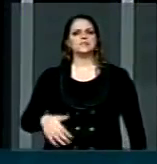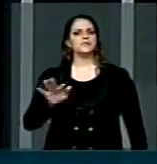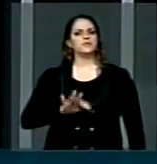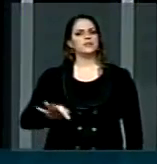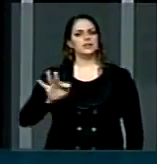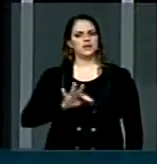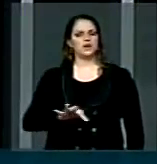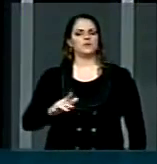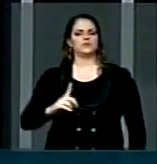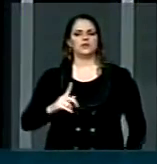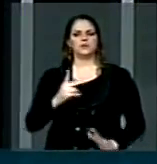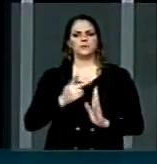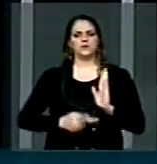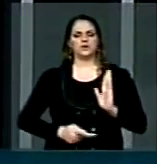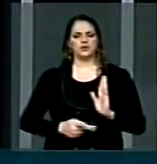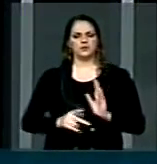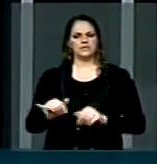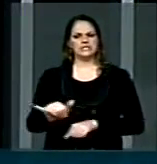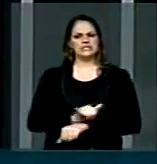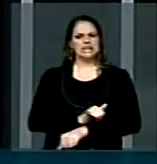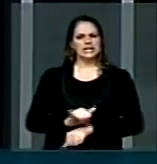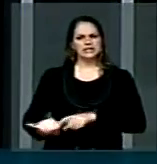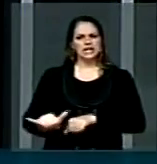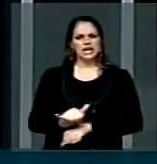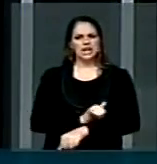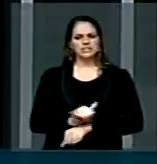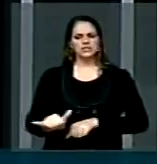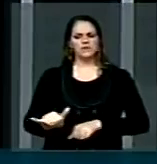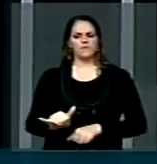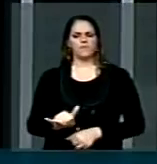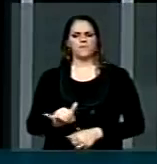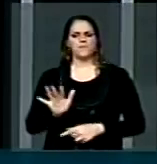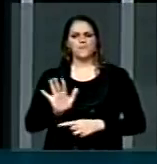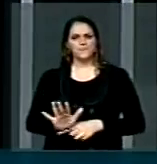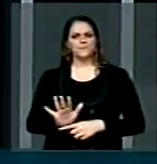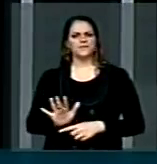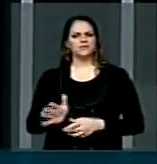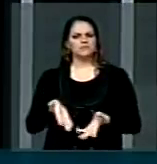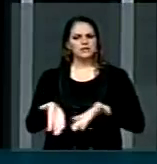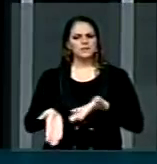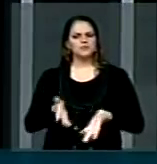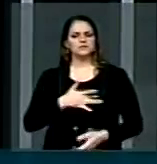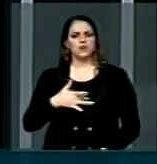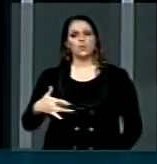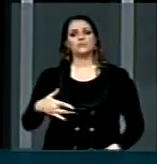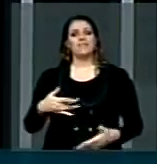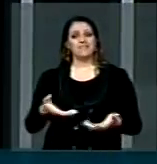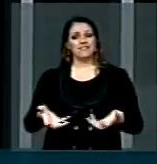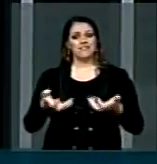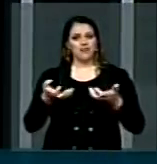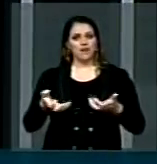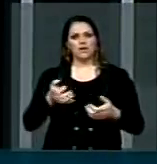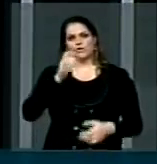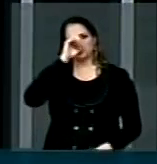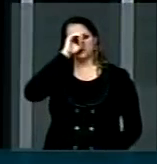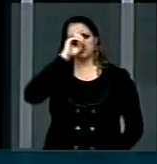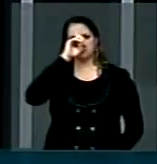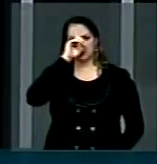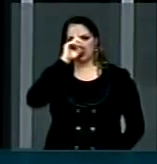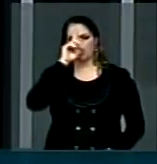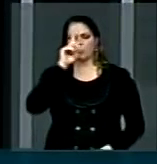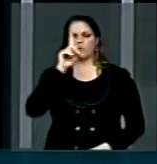dentro do seu programa de estratégia para o atendimento à saúde, quer implantar os hospitais